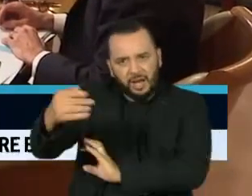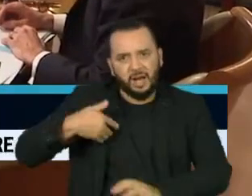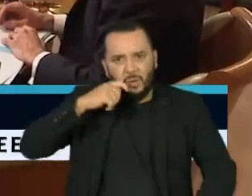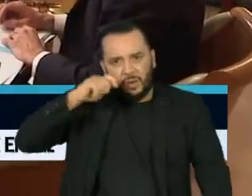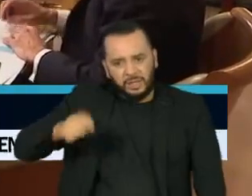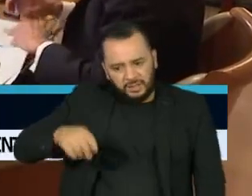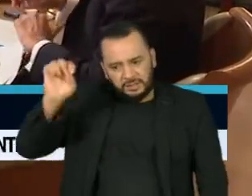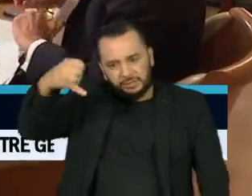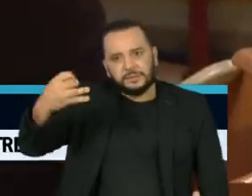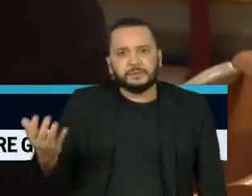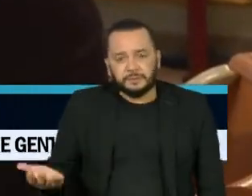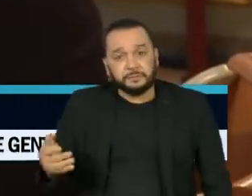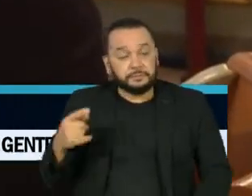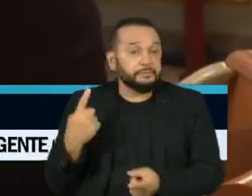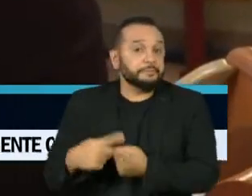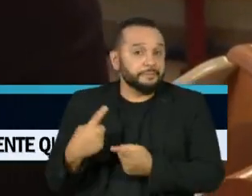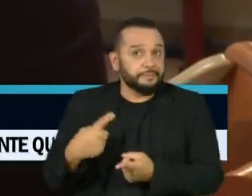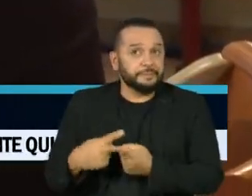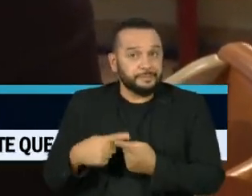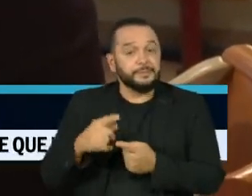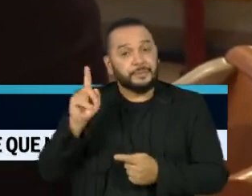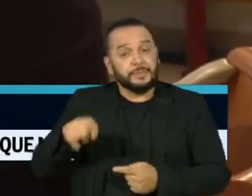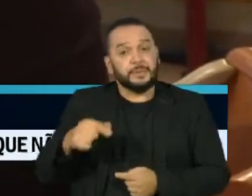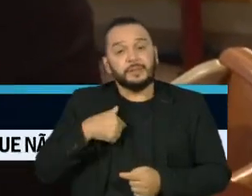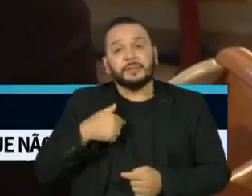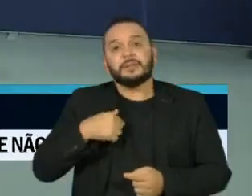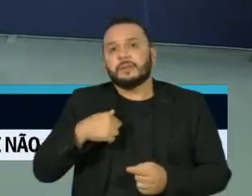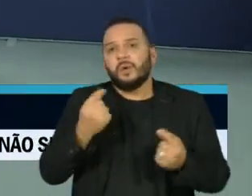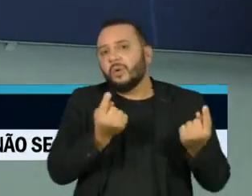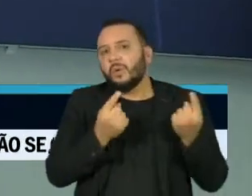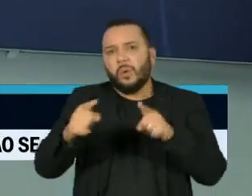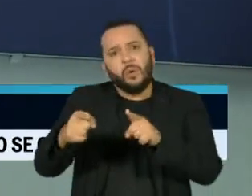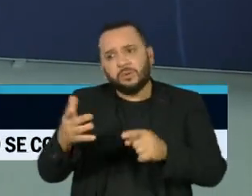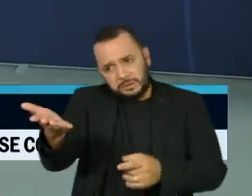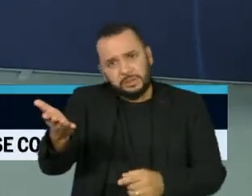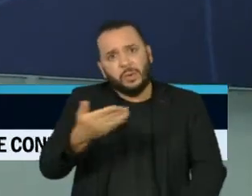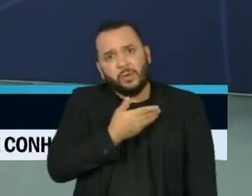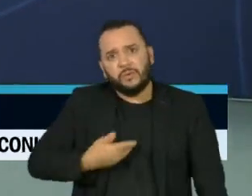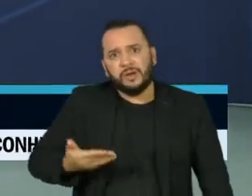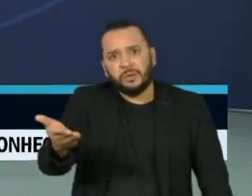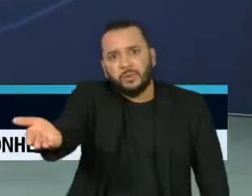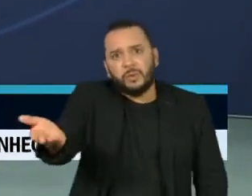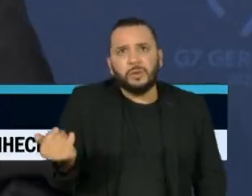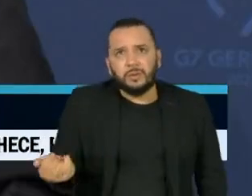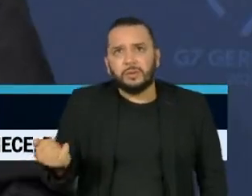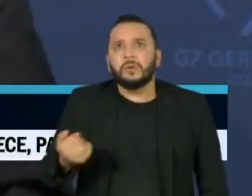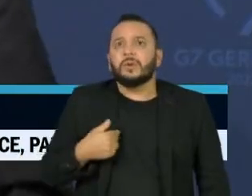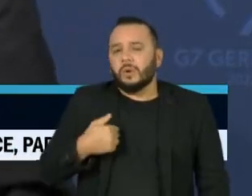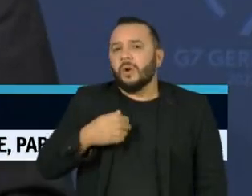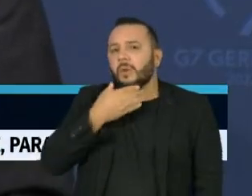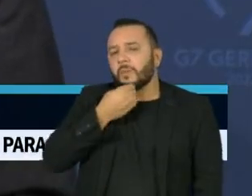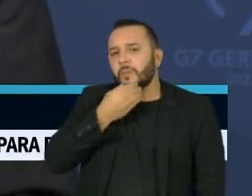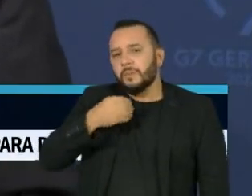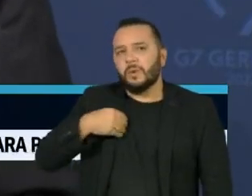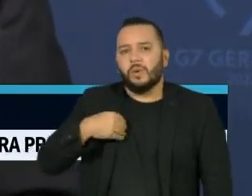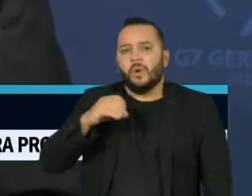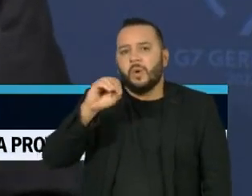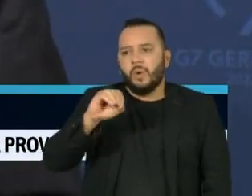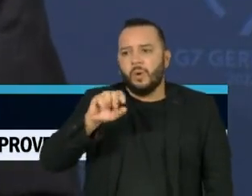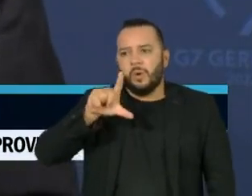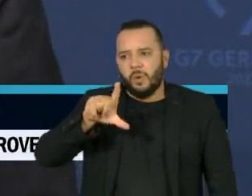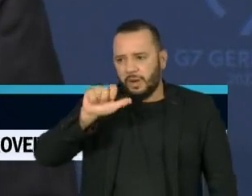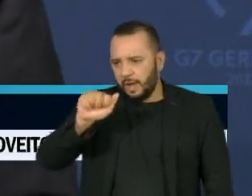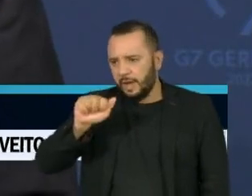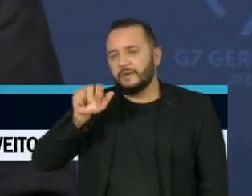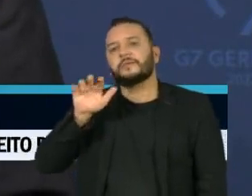lembrando que esse foi um ataque contra um Estado soberano. O chanceler federal alemão, Olaf Scholz, disse que essa é uma guerra do